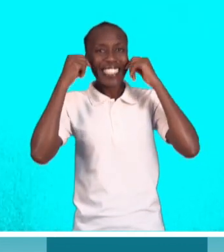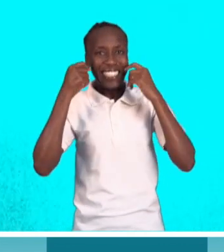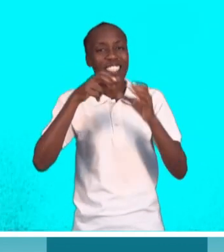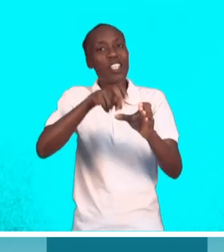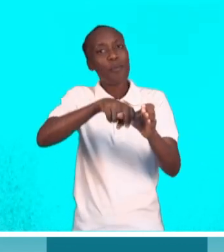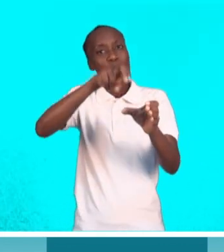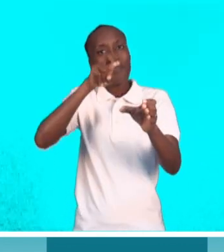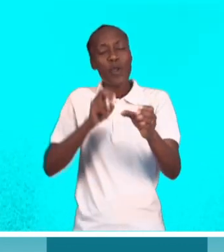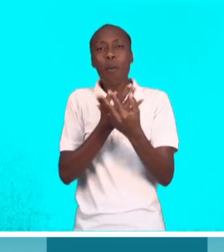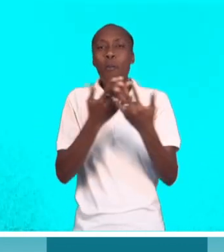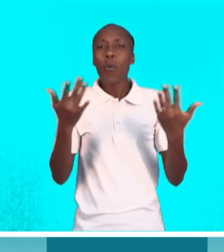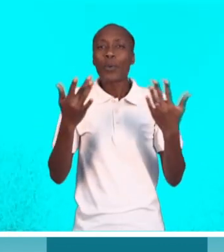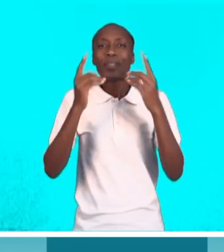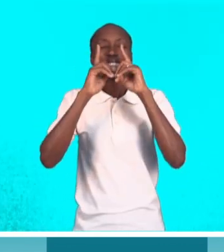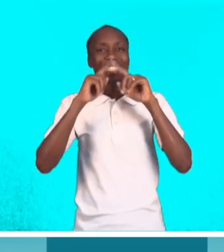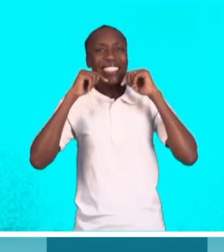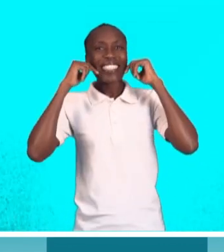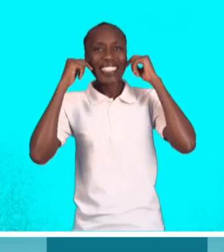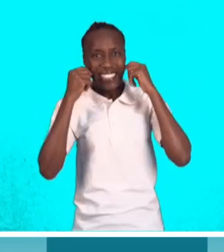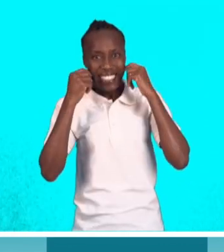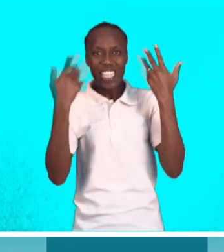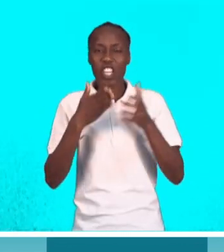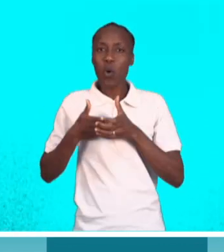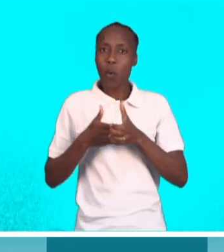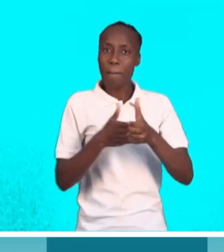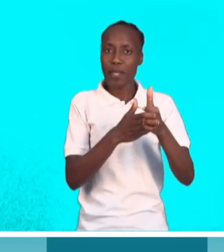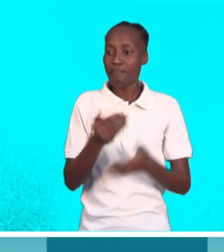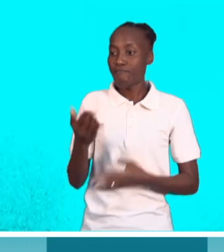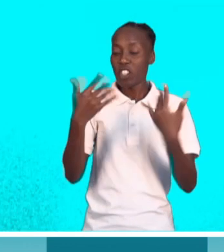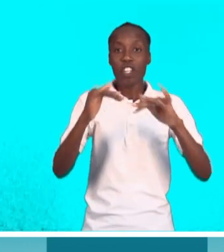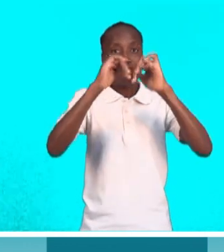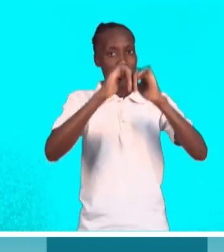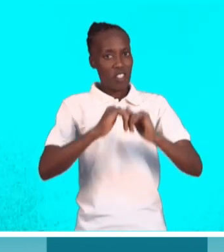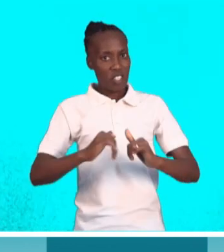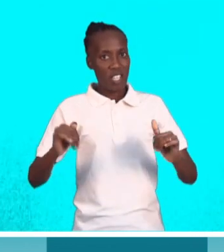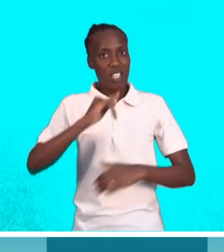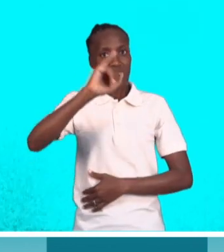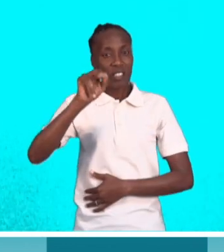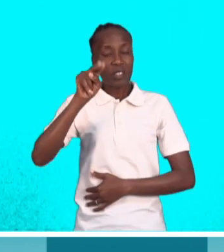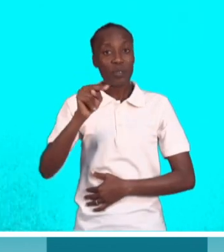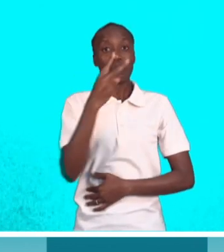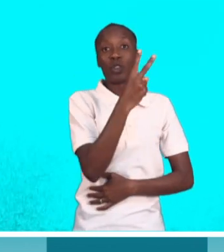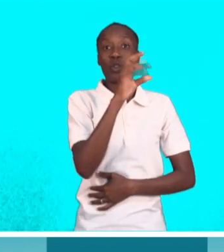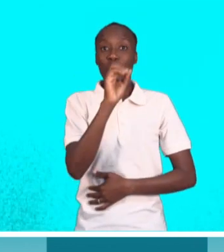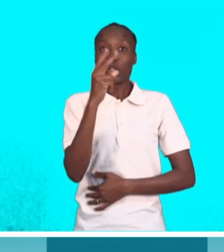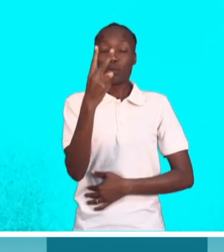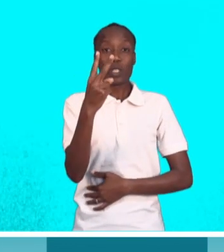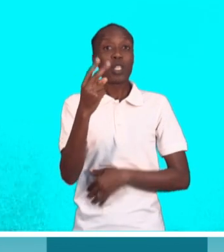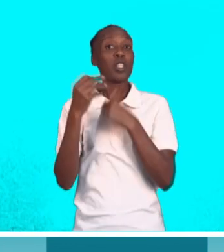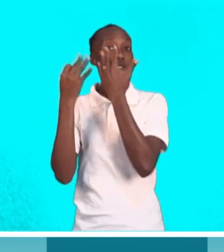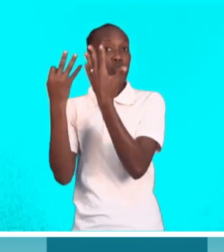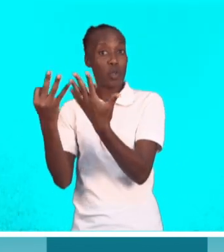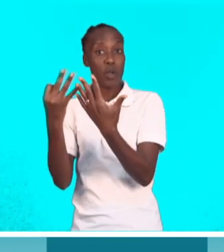estou a sair daqui muito satisfeito. Comissão cumprida. Oficializada em junho de 2018,